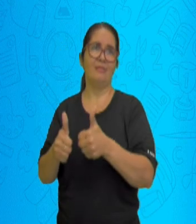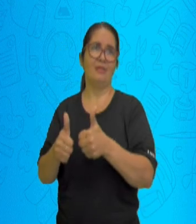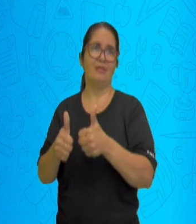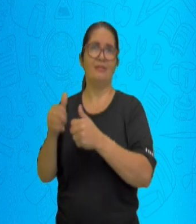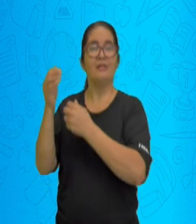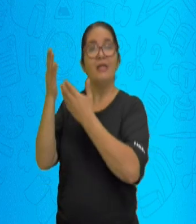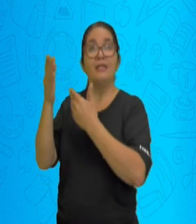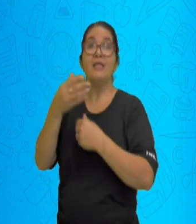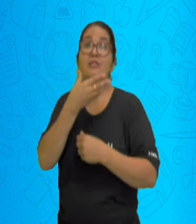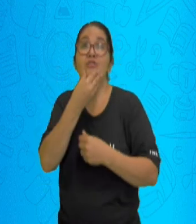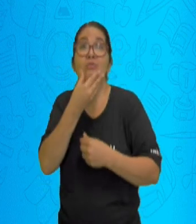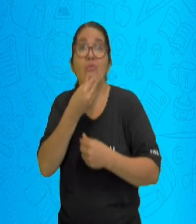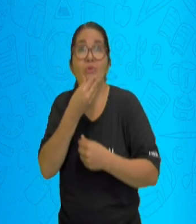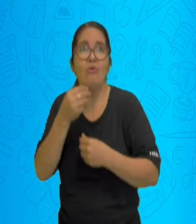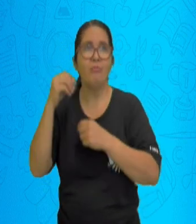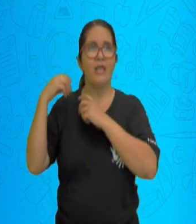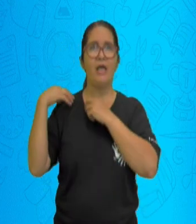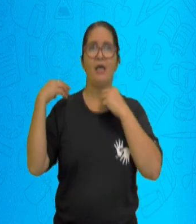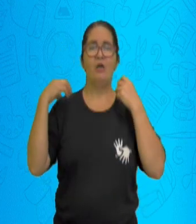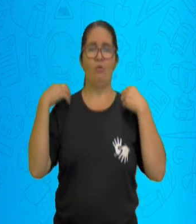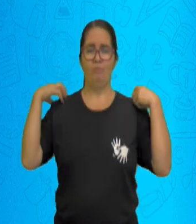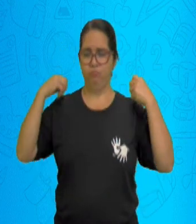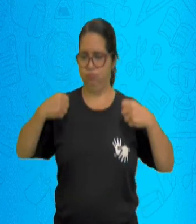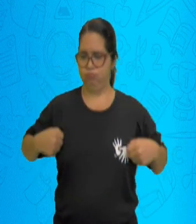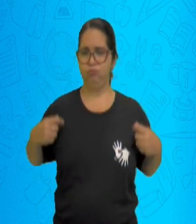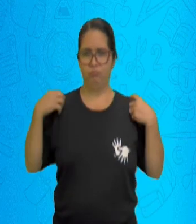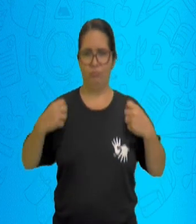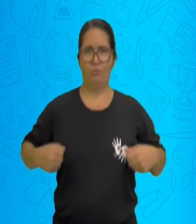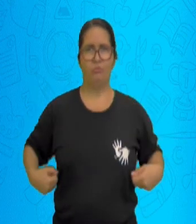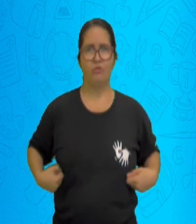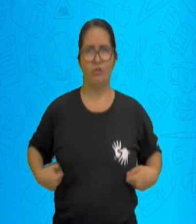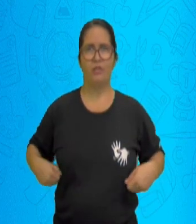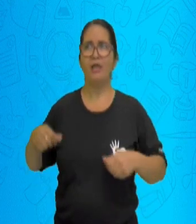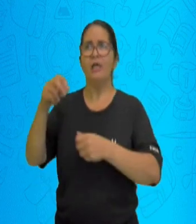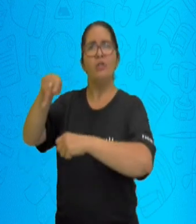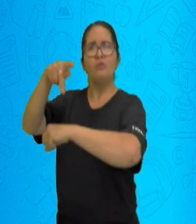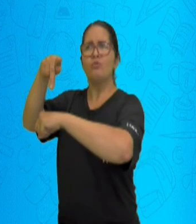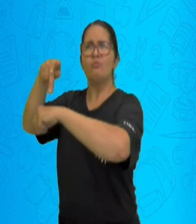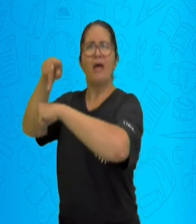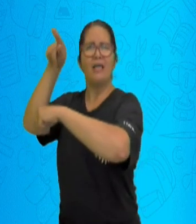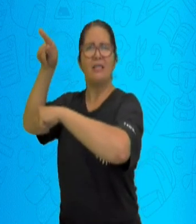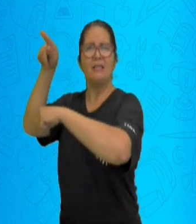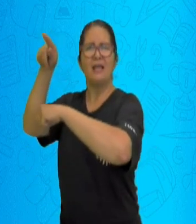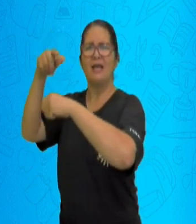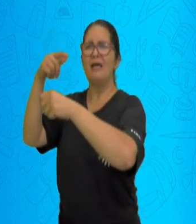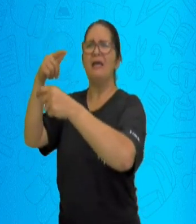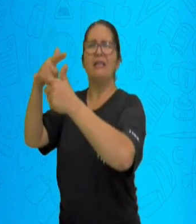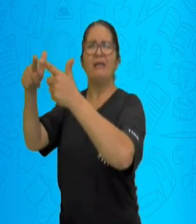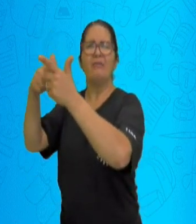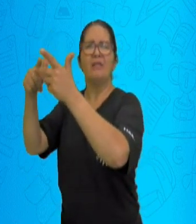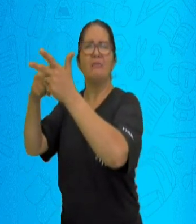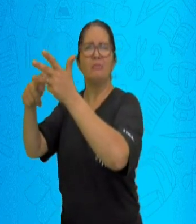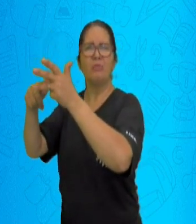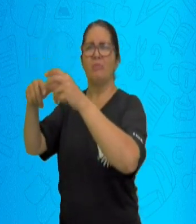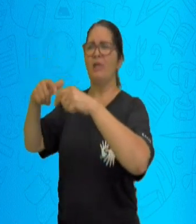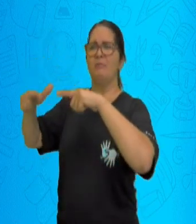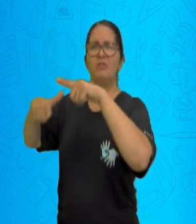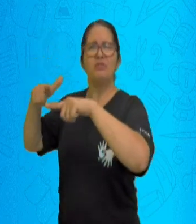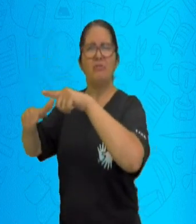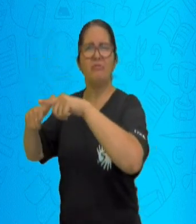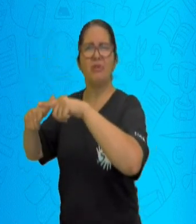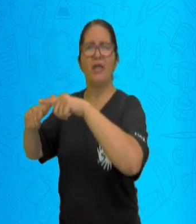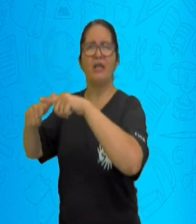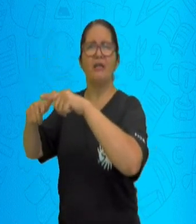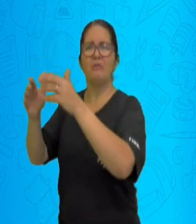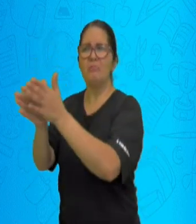de novas cidades, de novos projetos de vida. Então, esse é o grande processo de imigração, de imigração, e isso